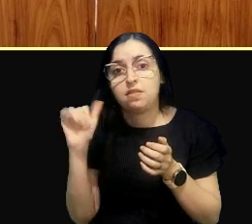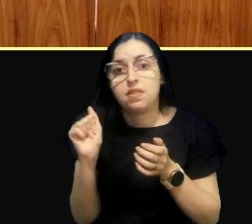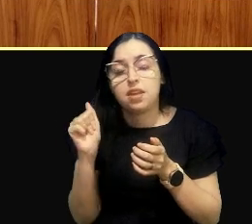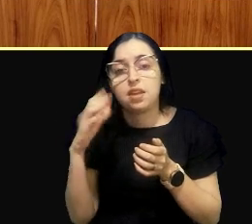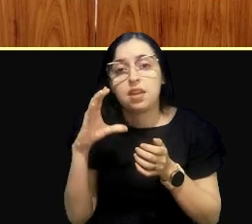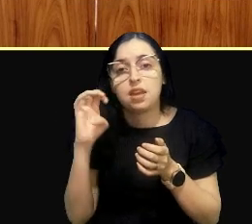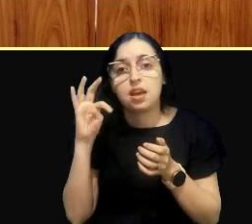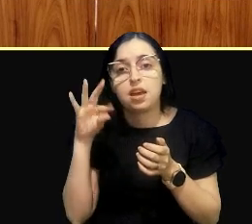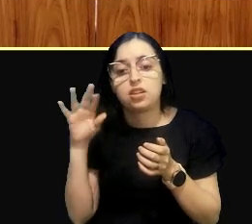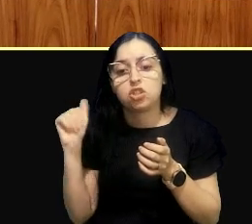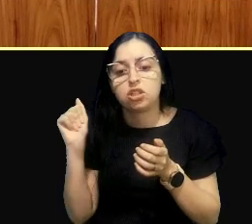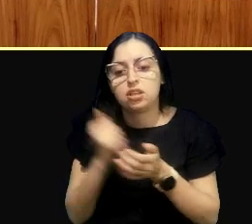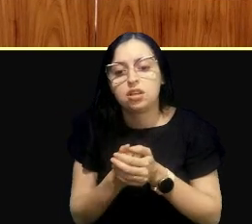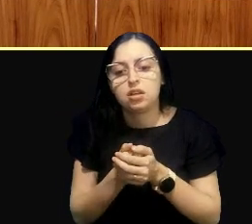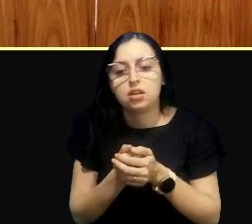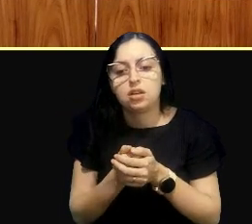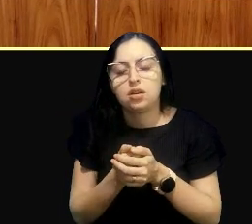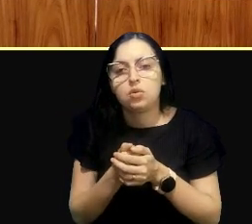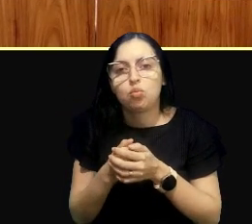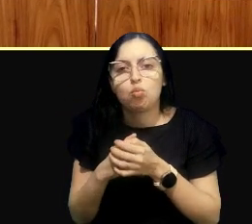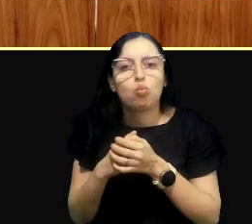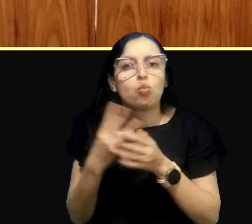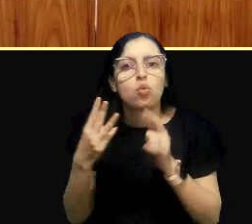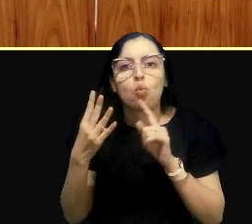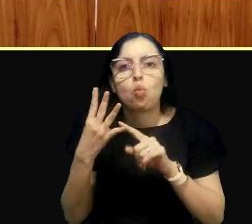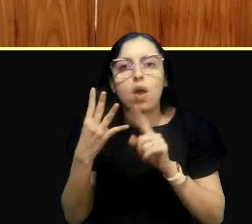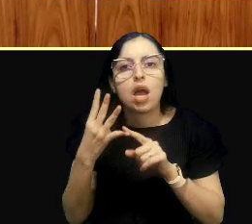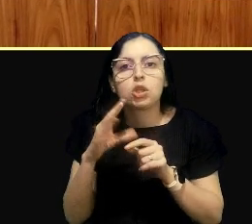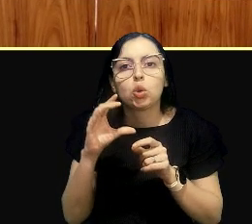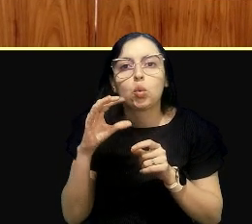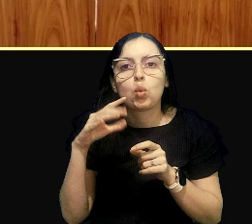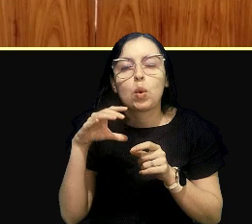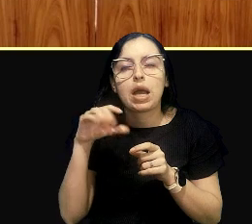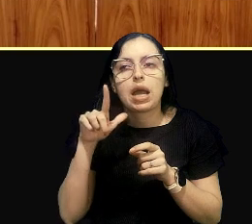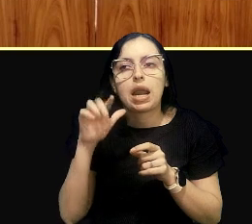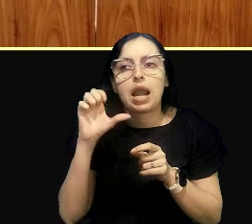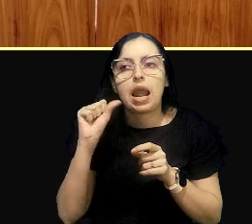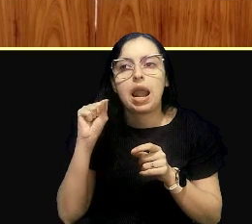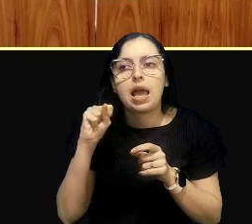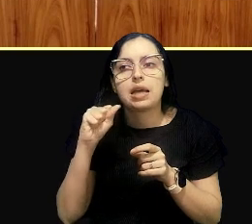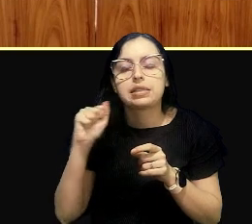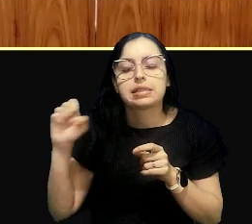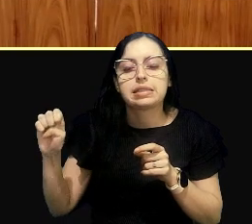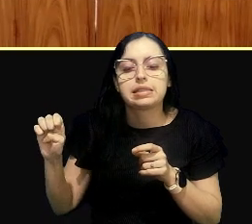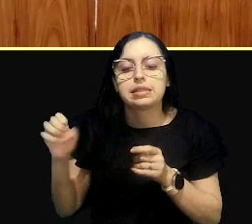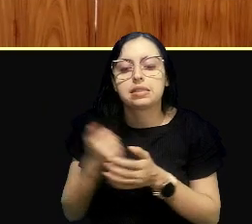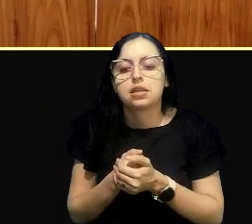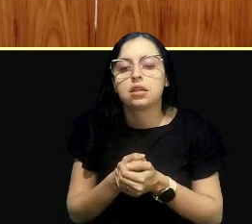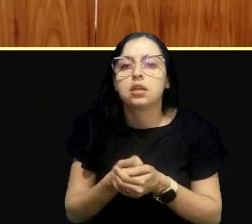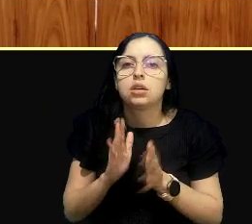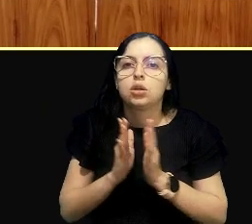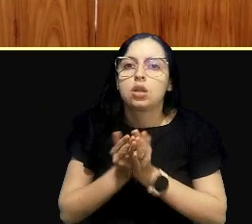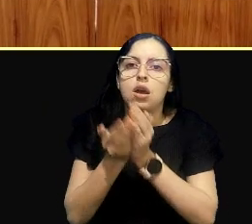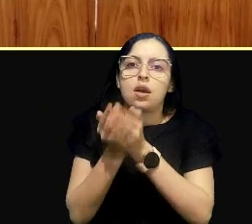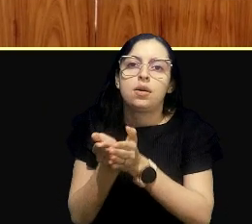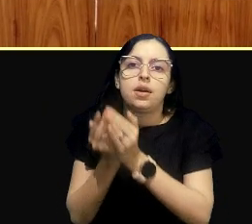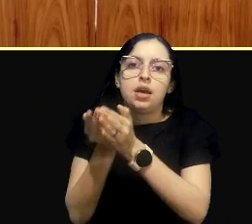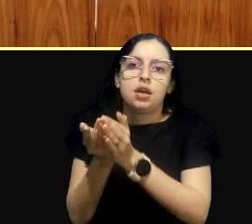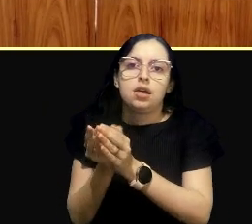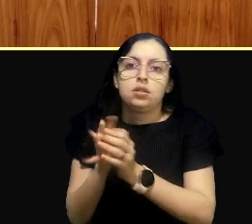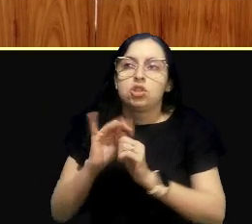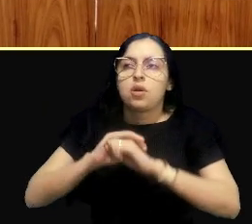que era classe 4, por exemplo, um rio de classe 4, né? Que não tem, é, navegação e, e